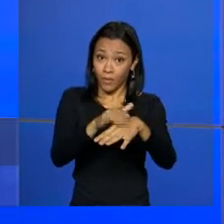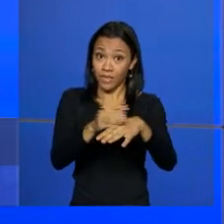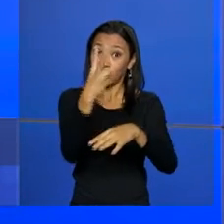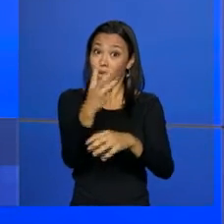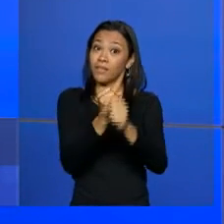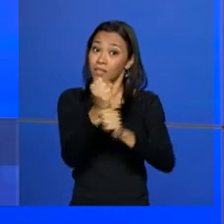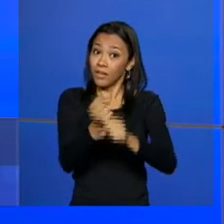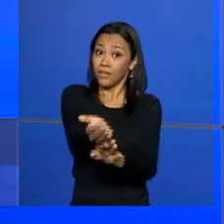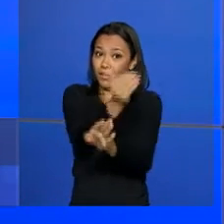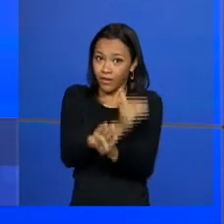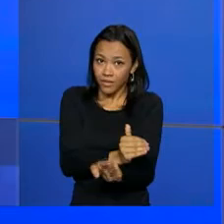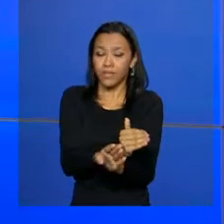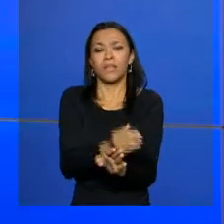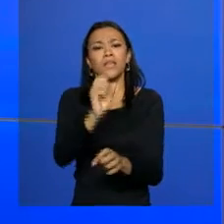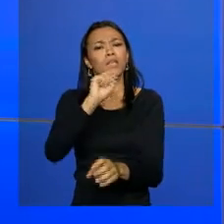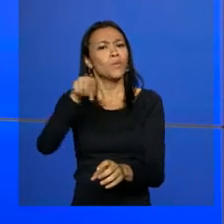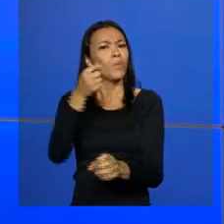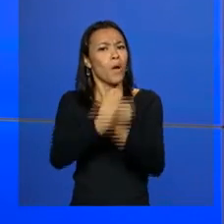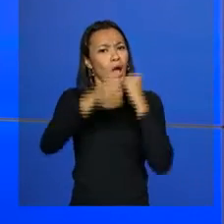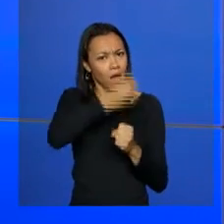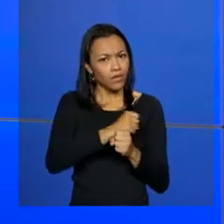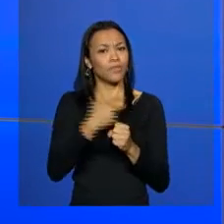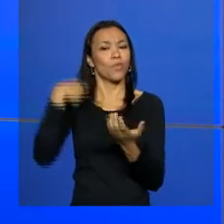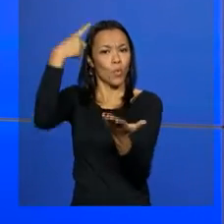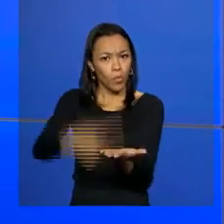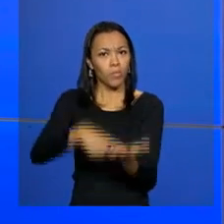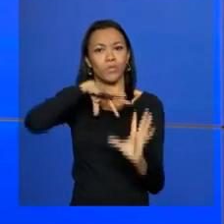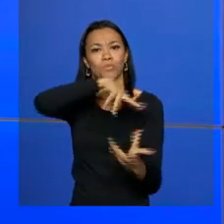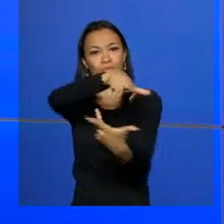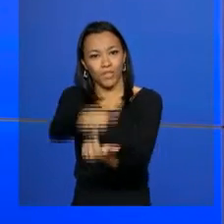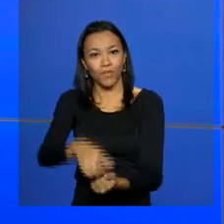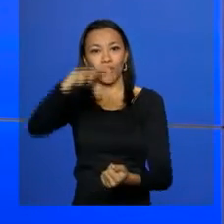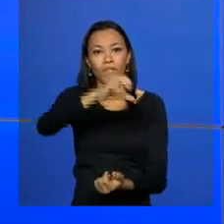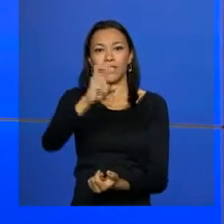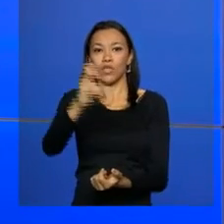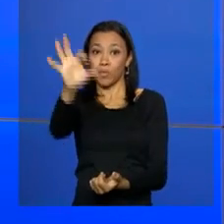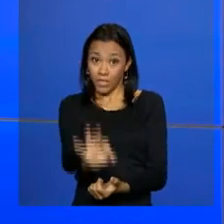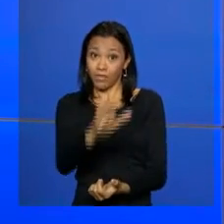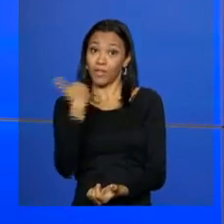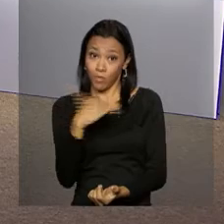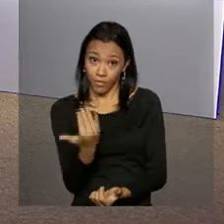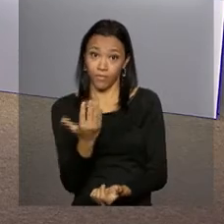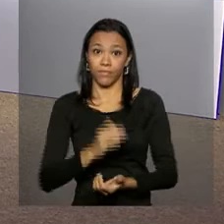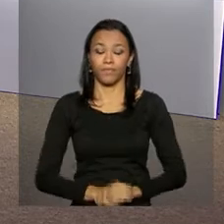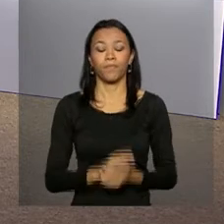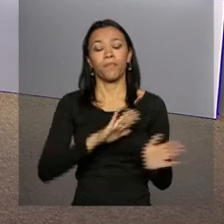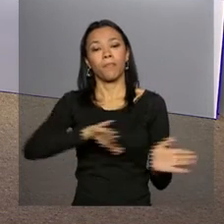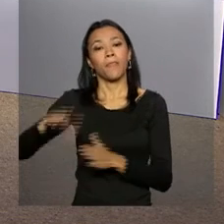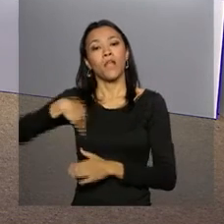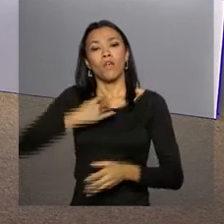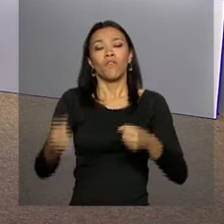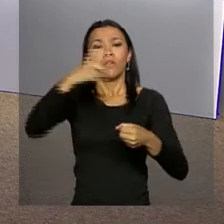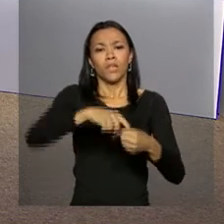antecedência e, no ano passado, aderiu ao compromisso global de redução de 95% das mortes. Nós voltamos